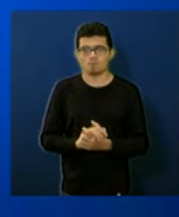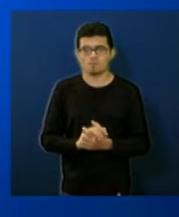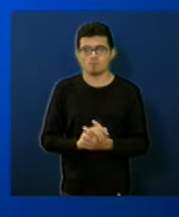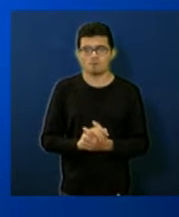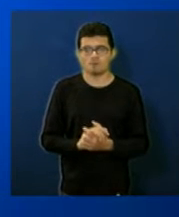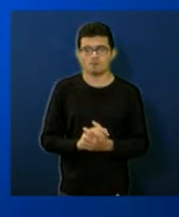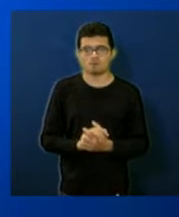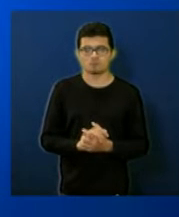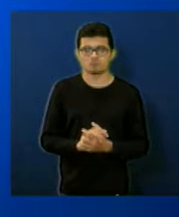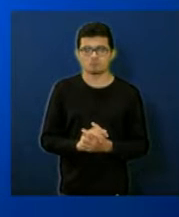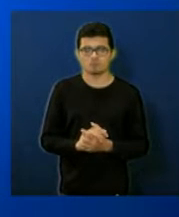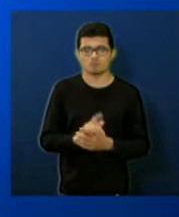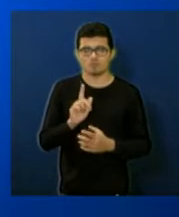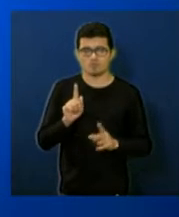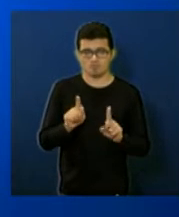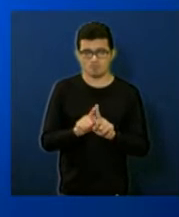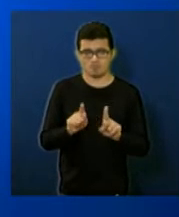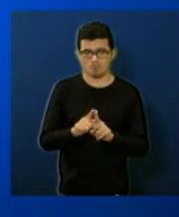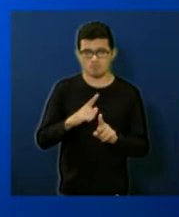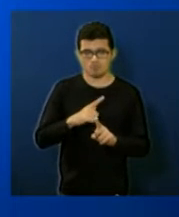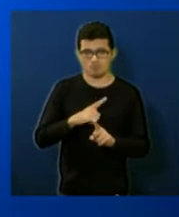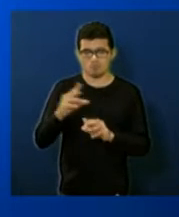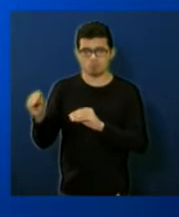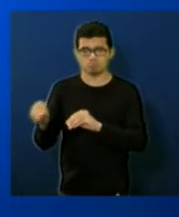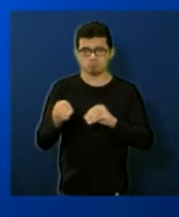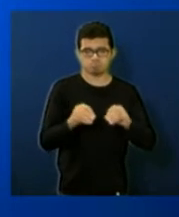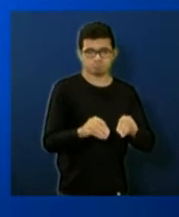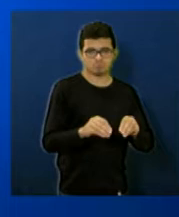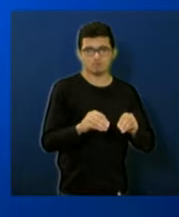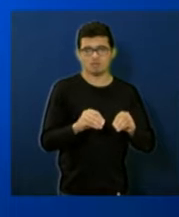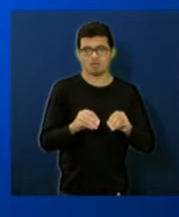para reassentamento de famílias.